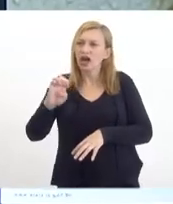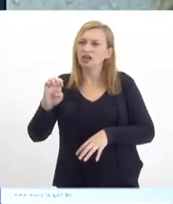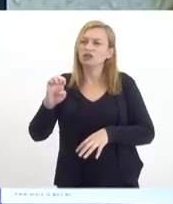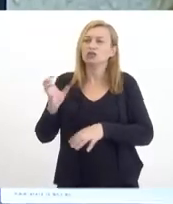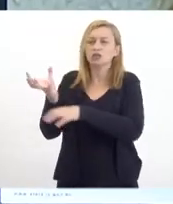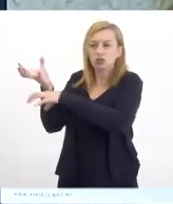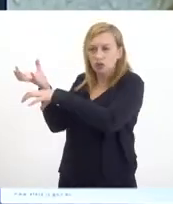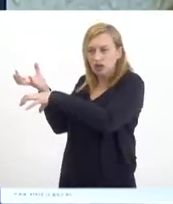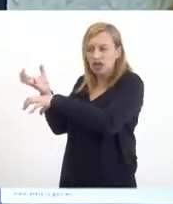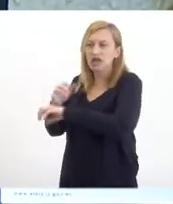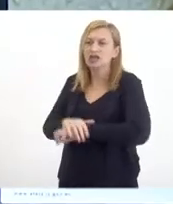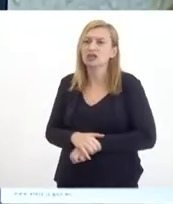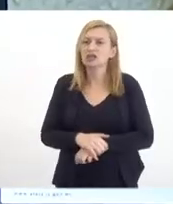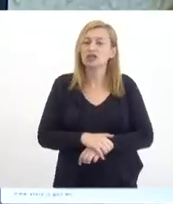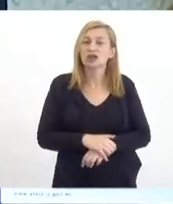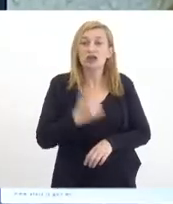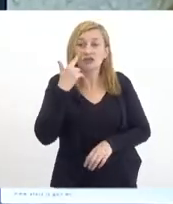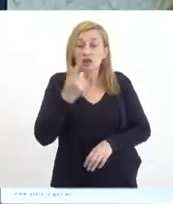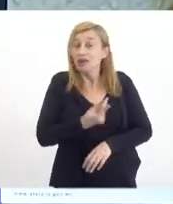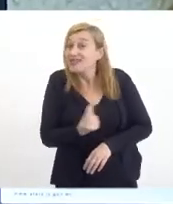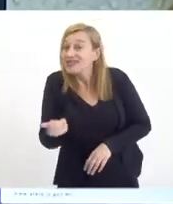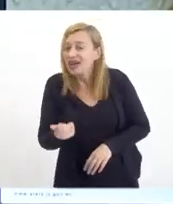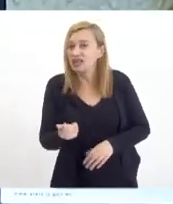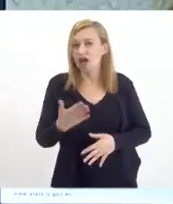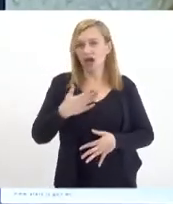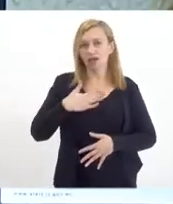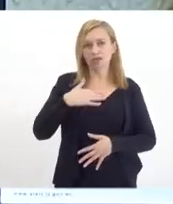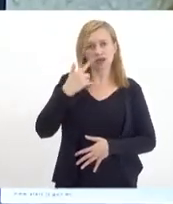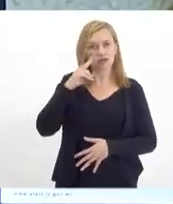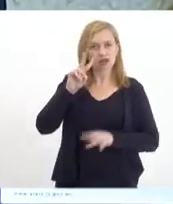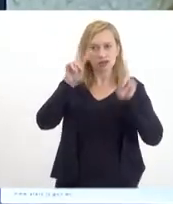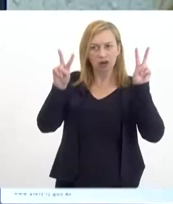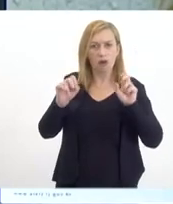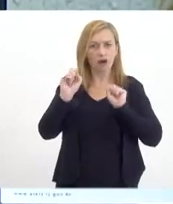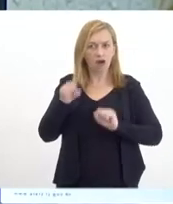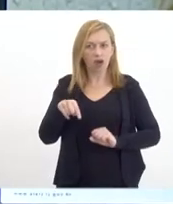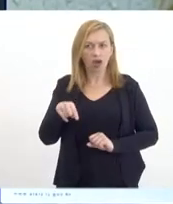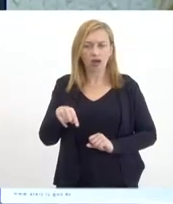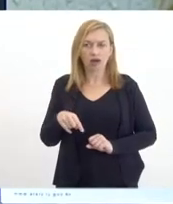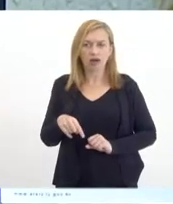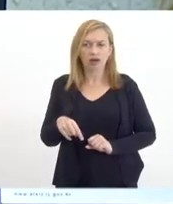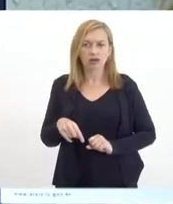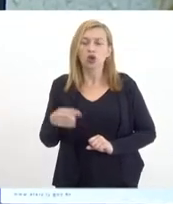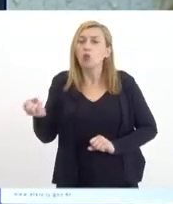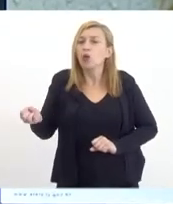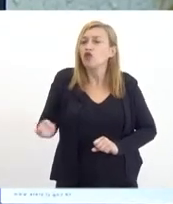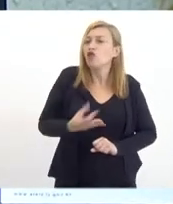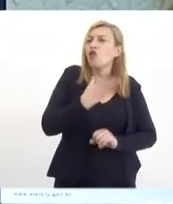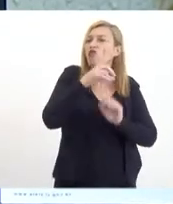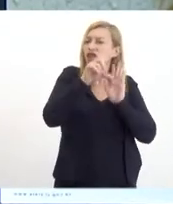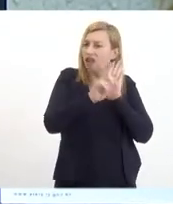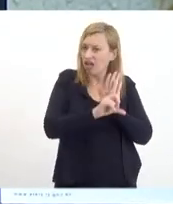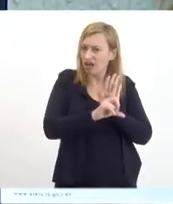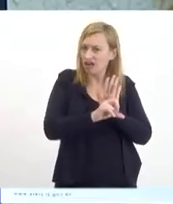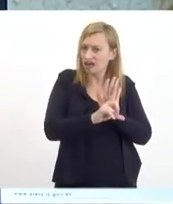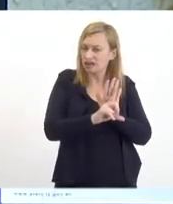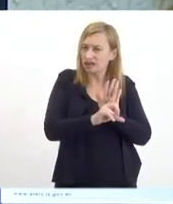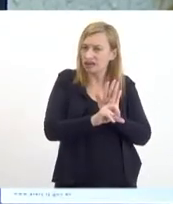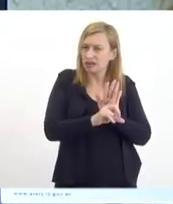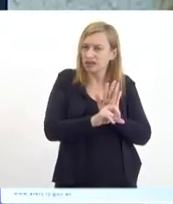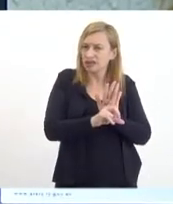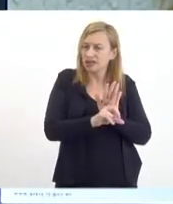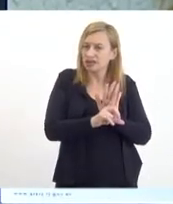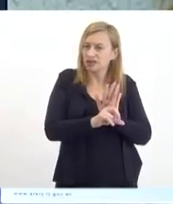Congresso uma saída. A saída, ao meu ver, é uma nova lei para falar